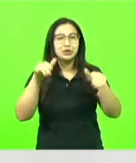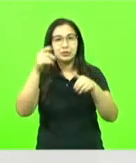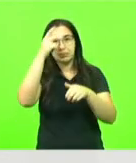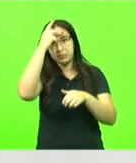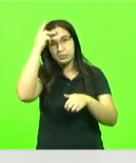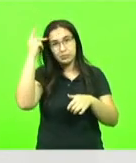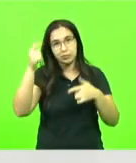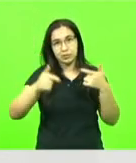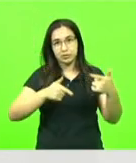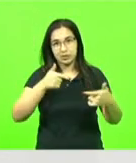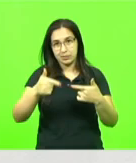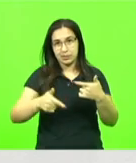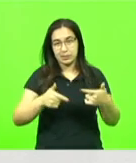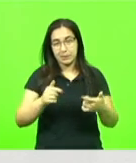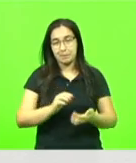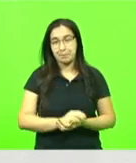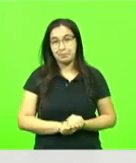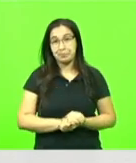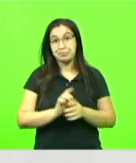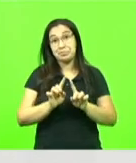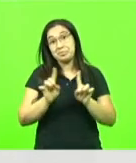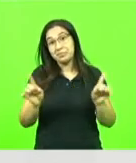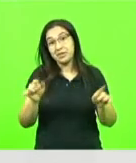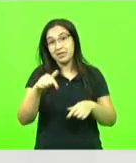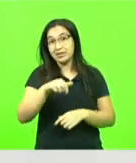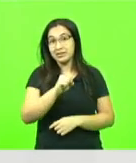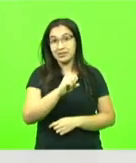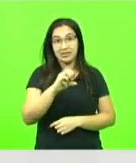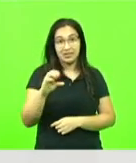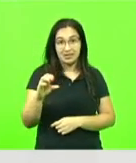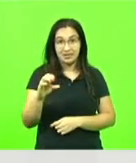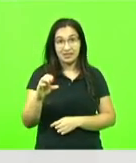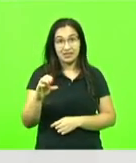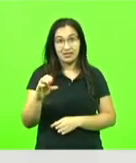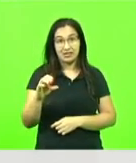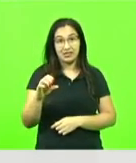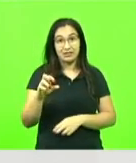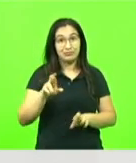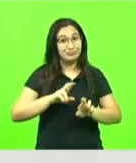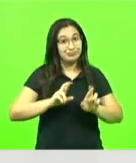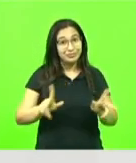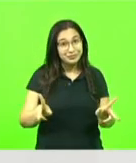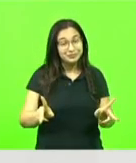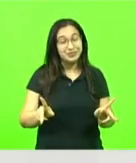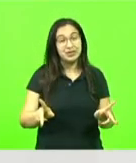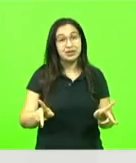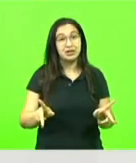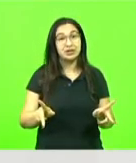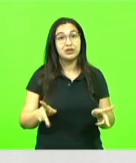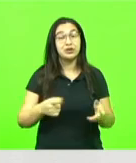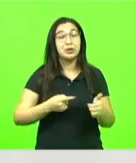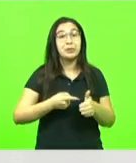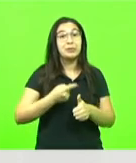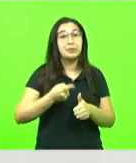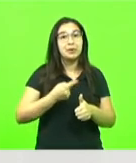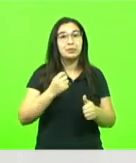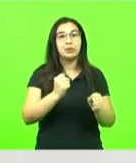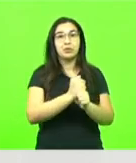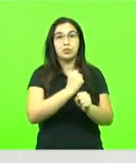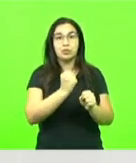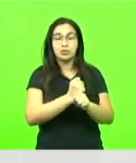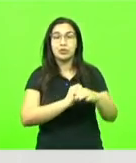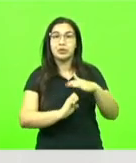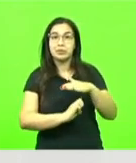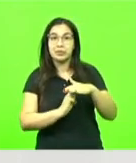empresa. O fato é que em Santa Catarina isso acontece de forma inversa. O sujeito primeiro constrói a empresa e, por